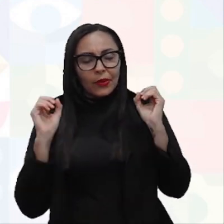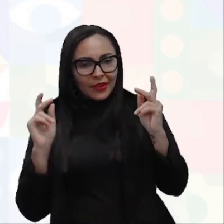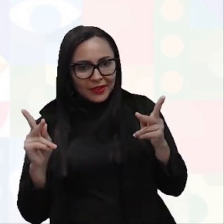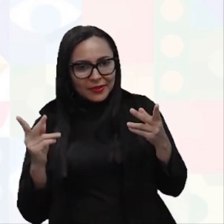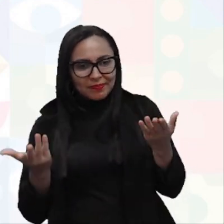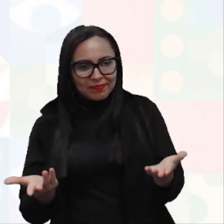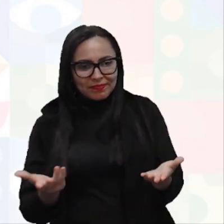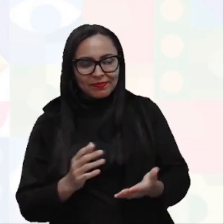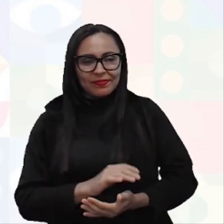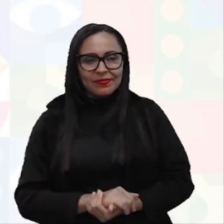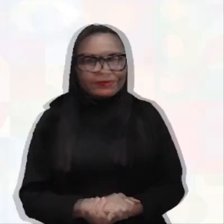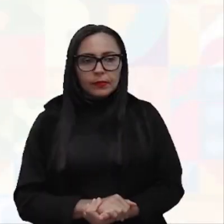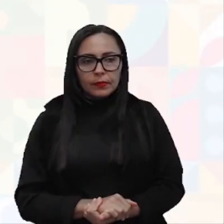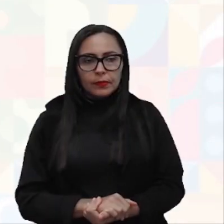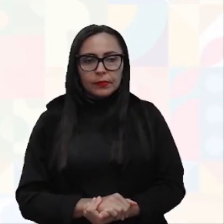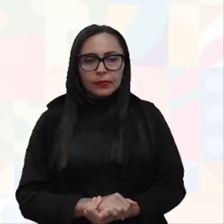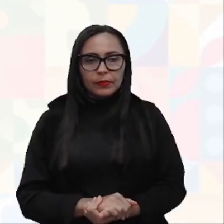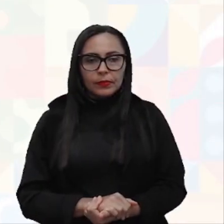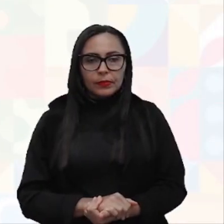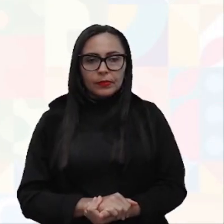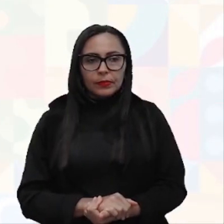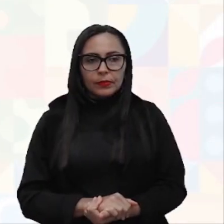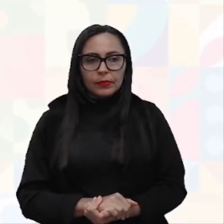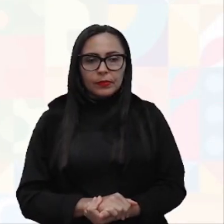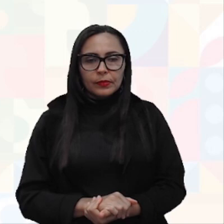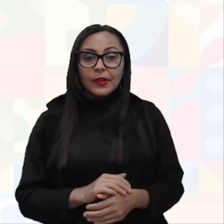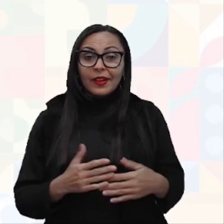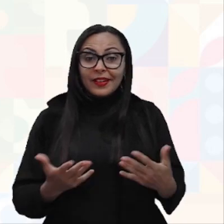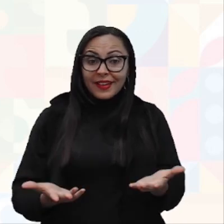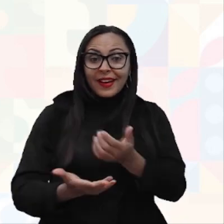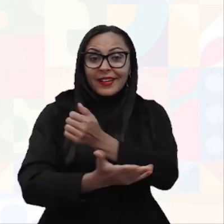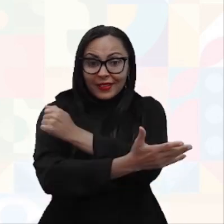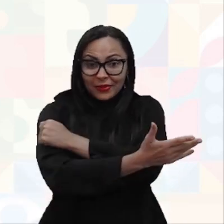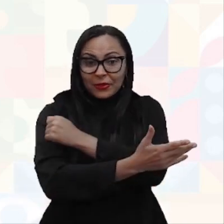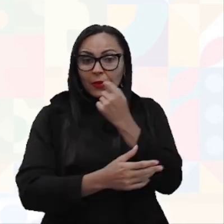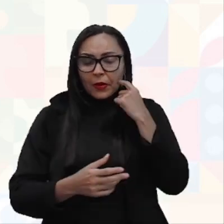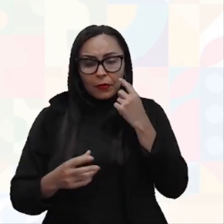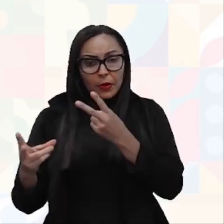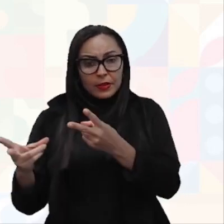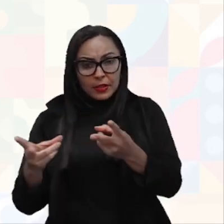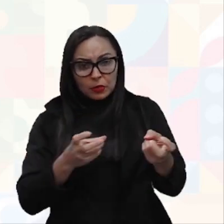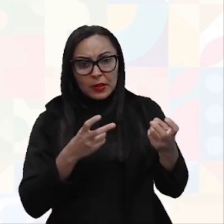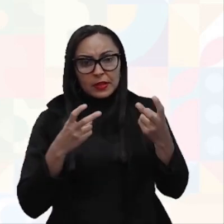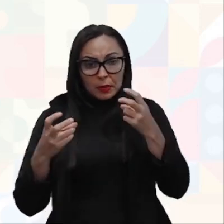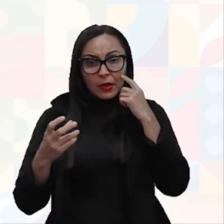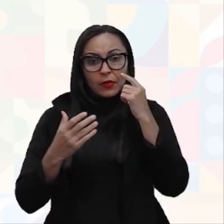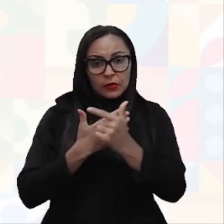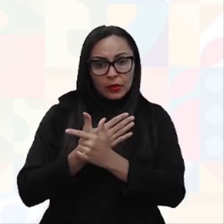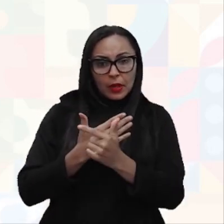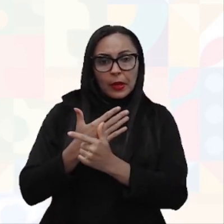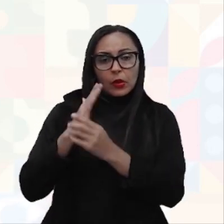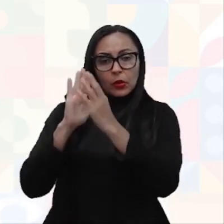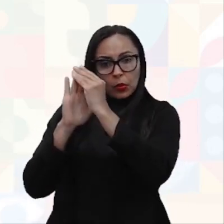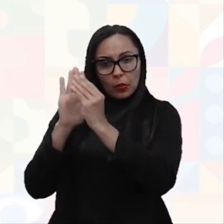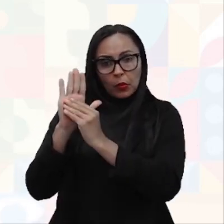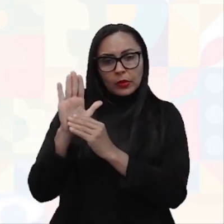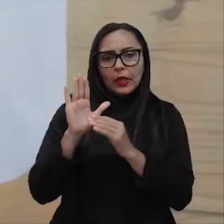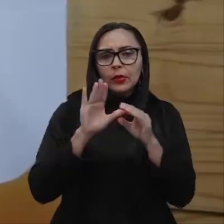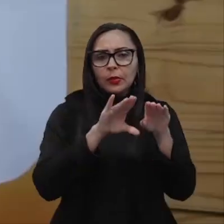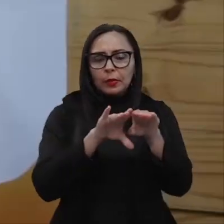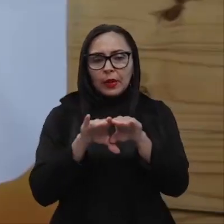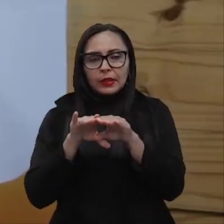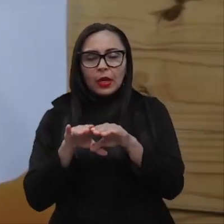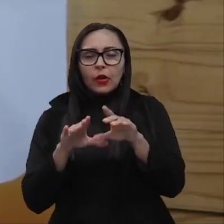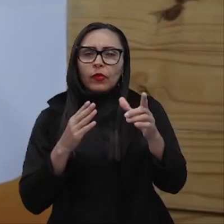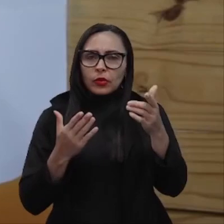aqui para a aula Ok E aí estudante, né Vocês viram aí o funcionamento, né Do padrão do framework Django Vocês entenderam direitinho